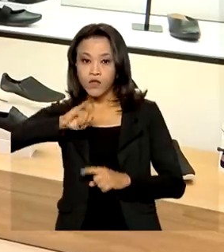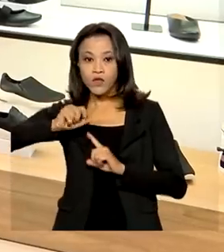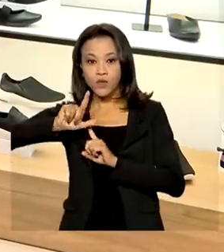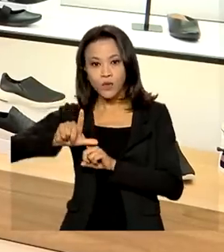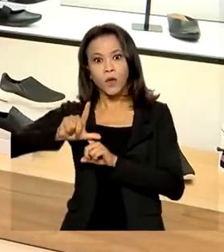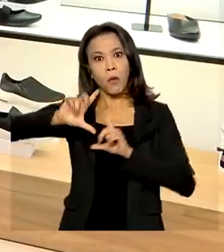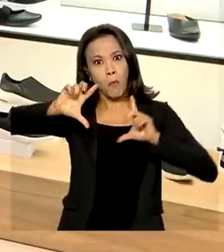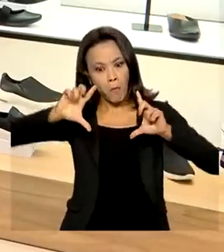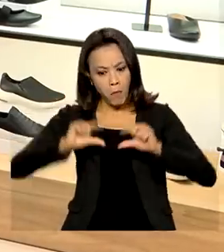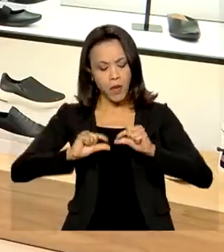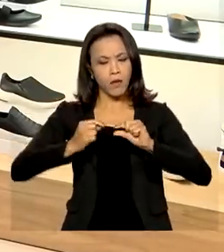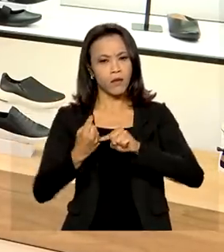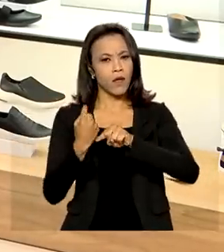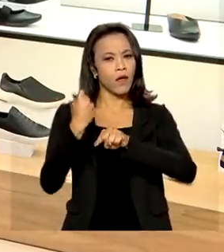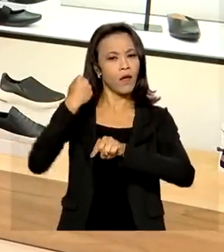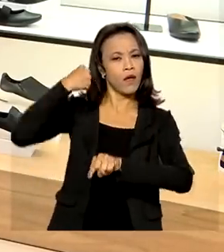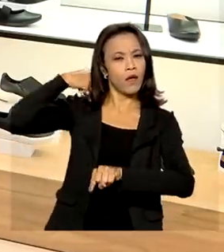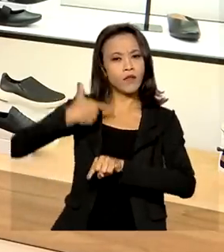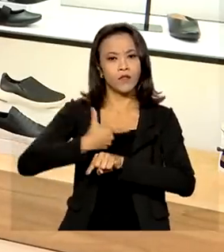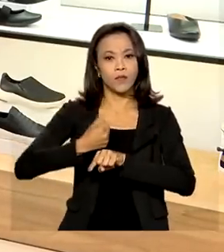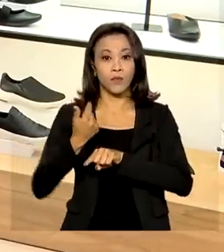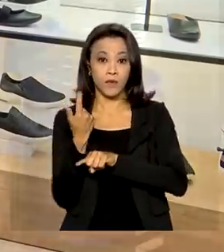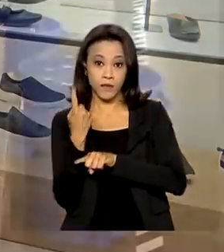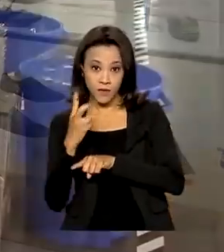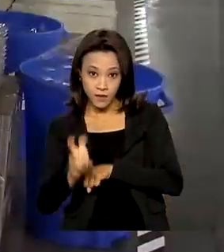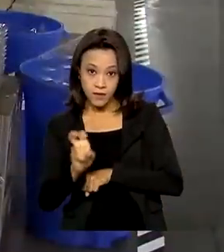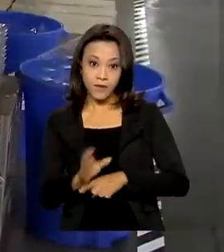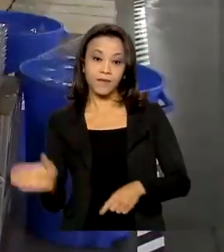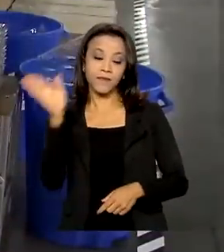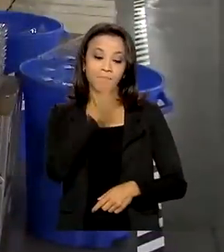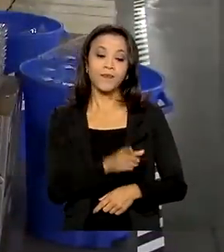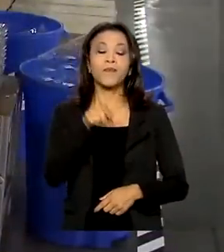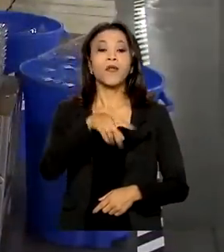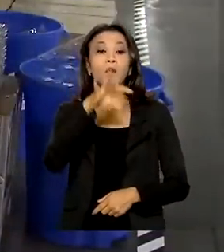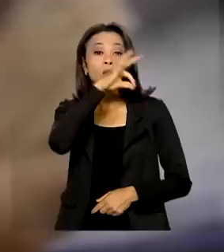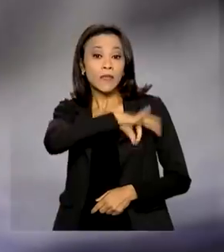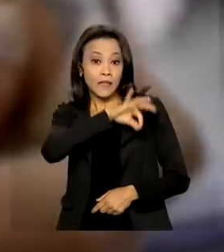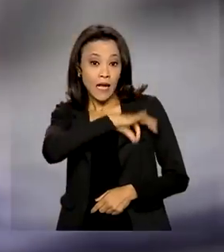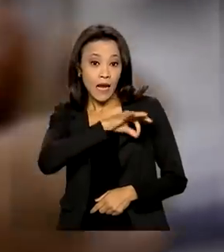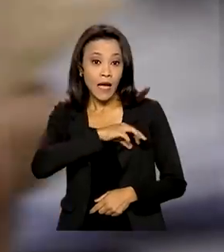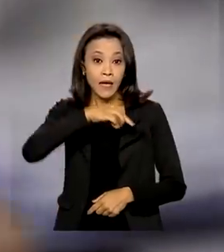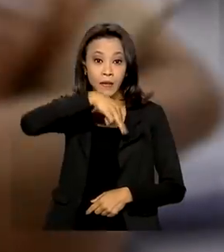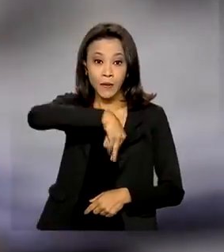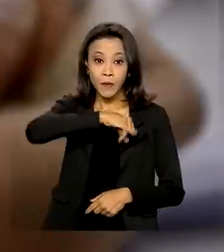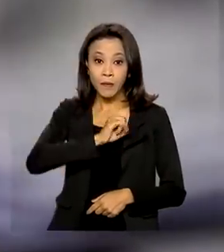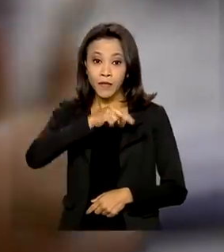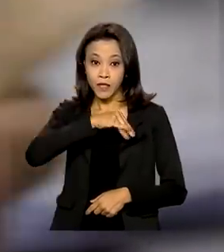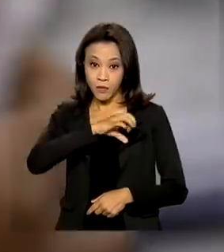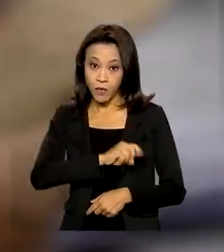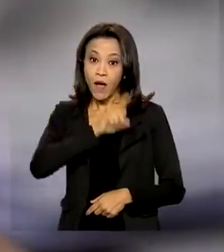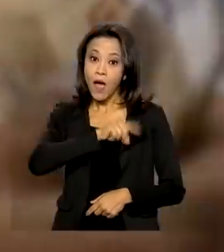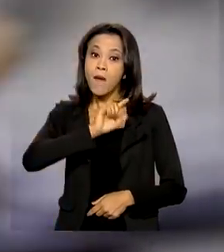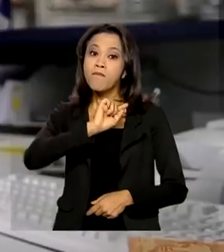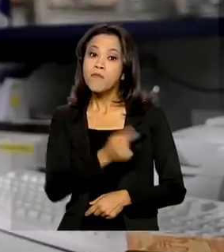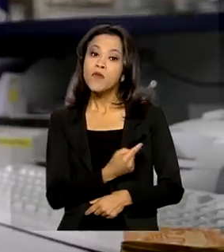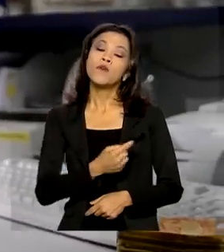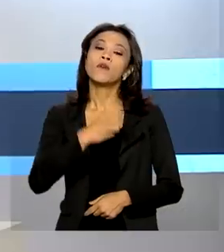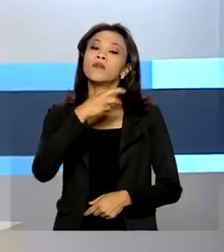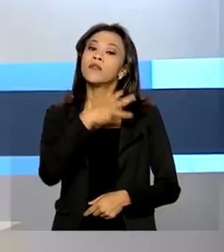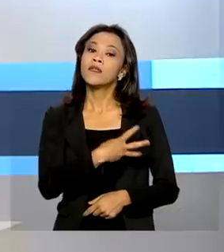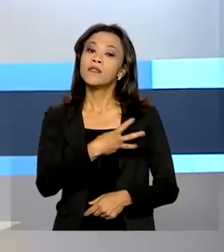mais baixo desde 2015. Salário mínimo previsto para o ano que vem é de R$ 1.302.